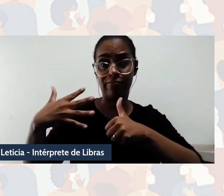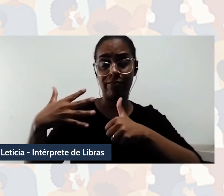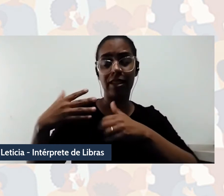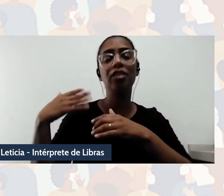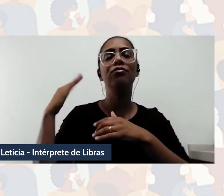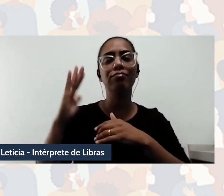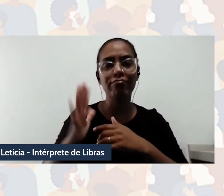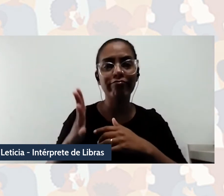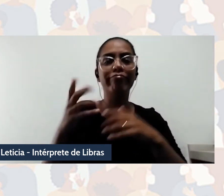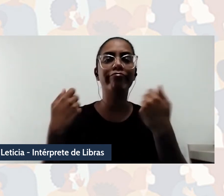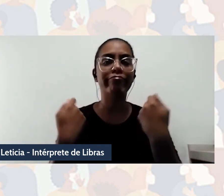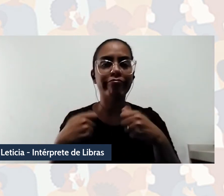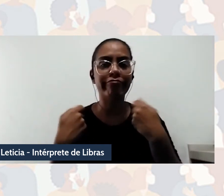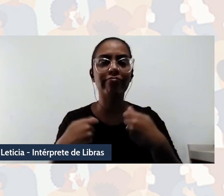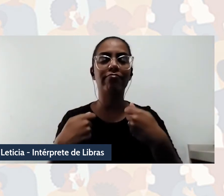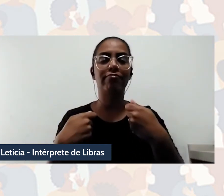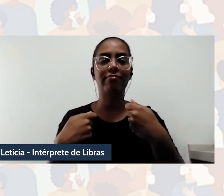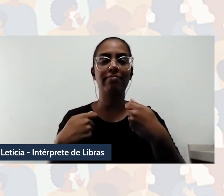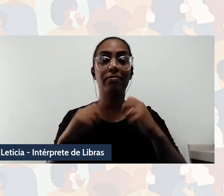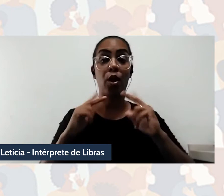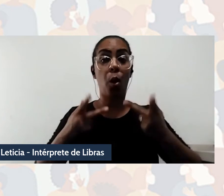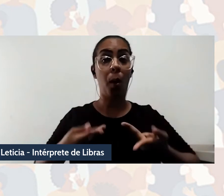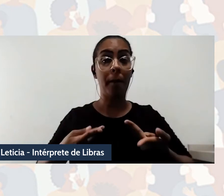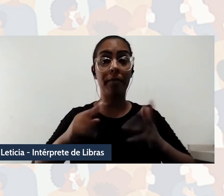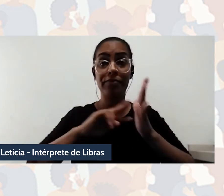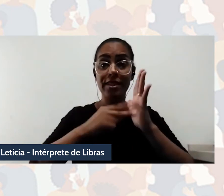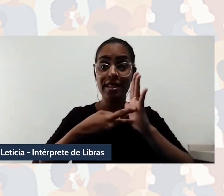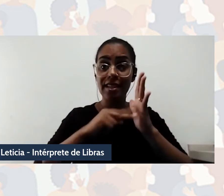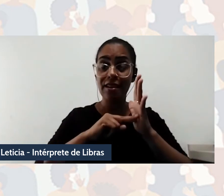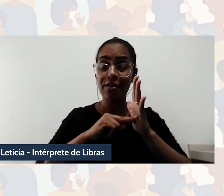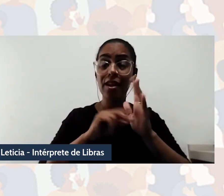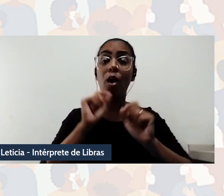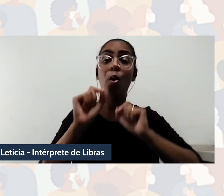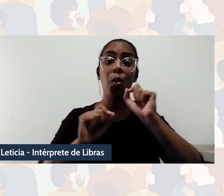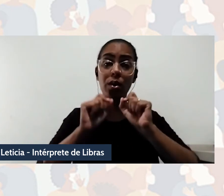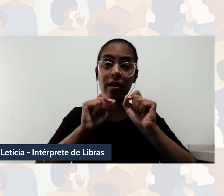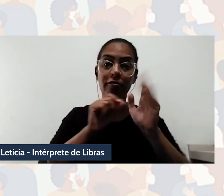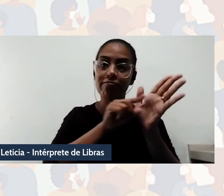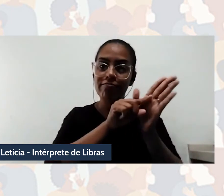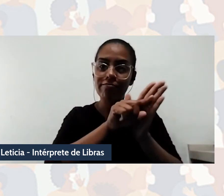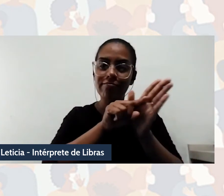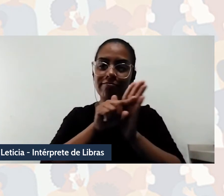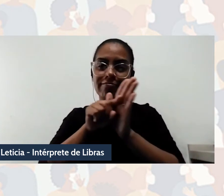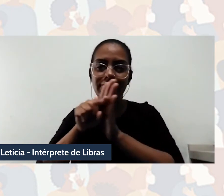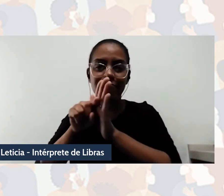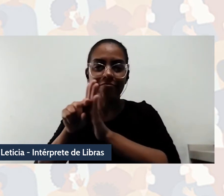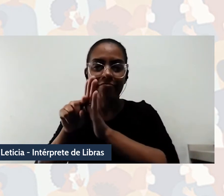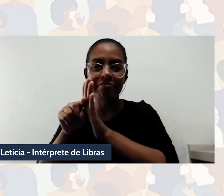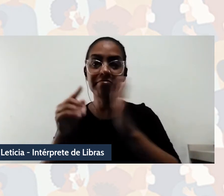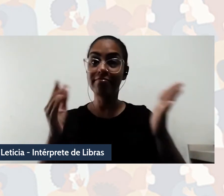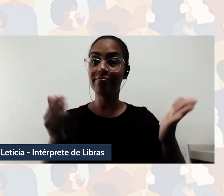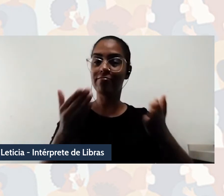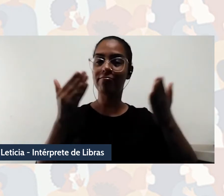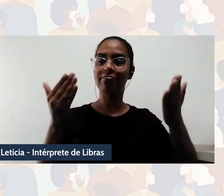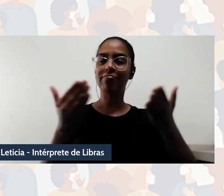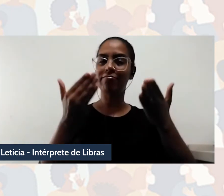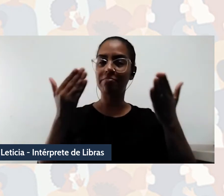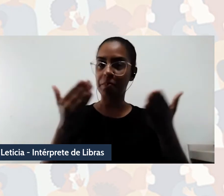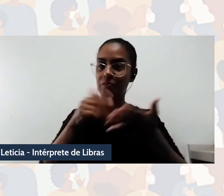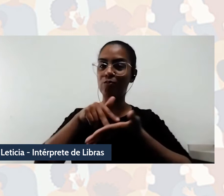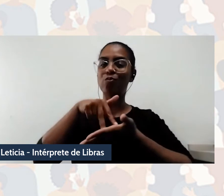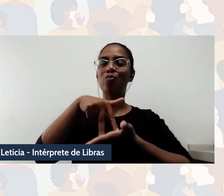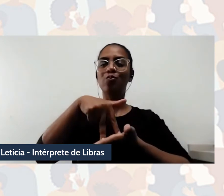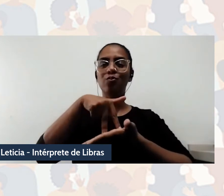Então, esse humanizar a pesquisa também significa engajar-se nessa luta de reumanização